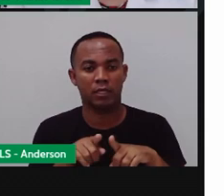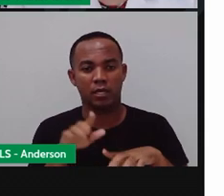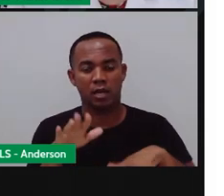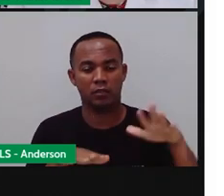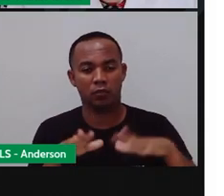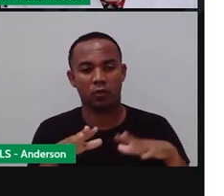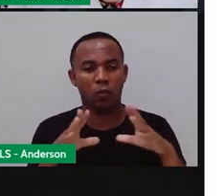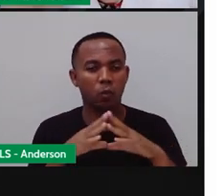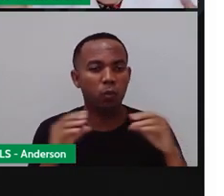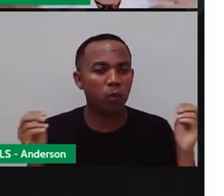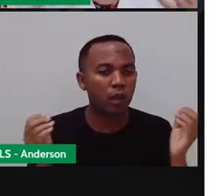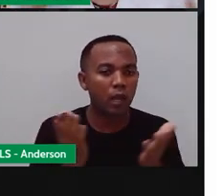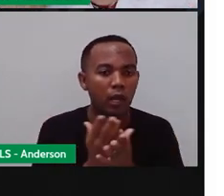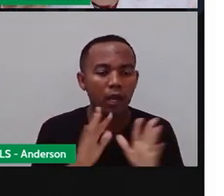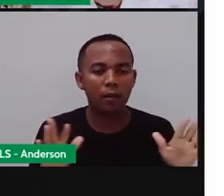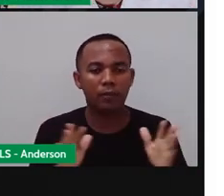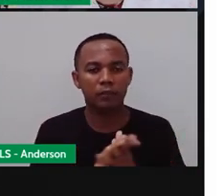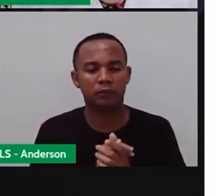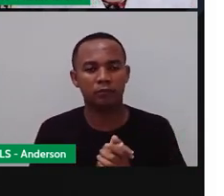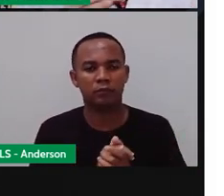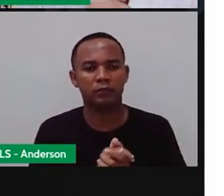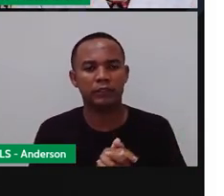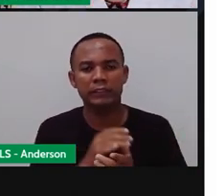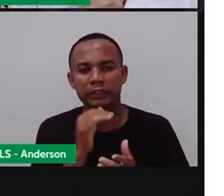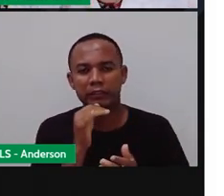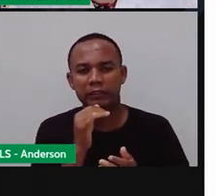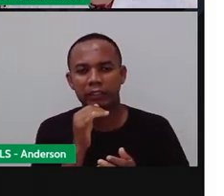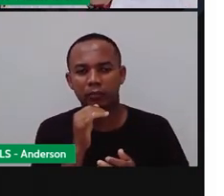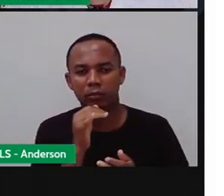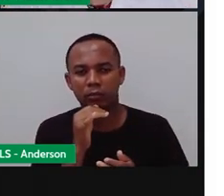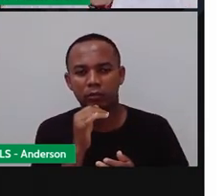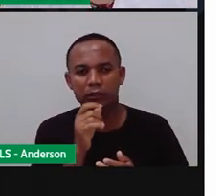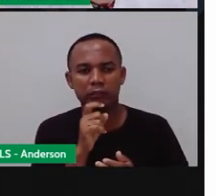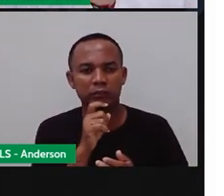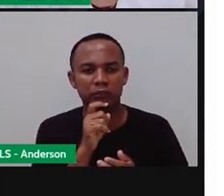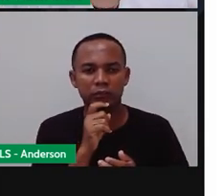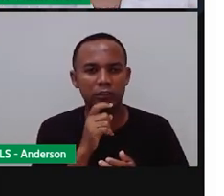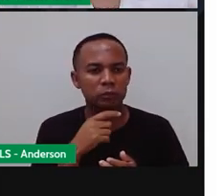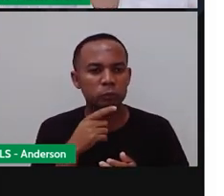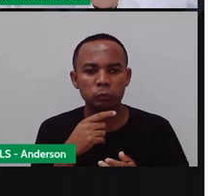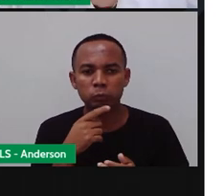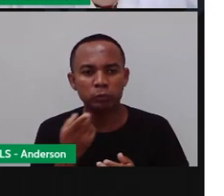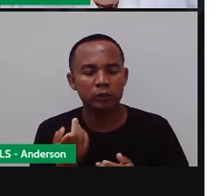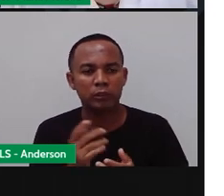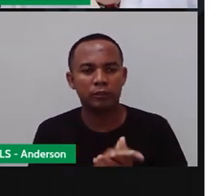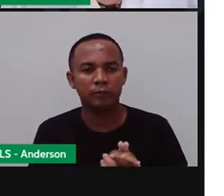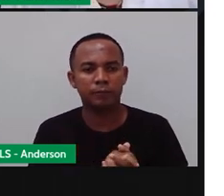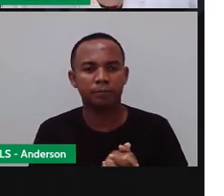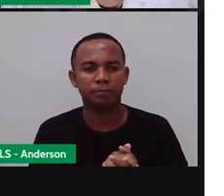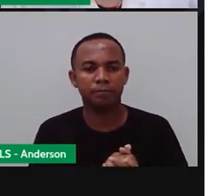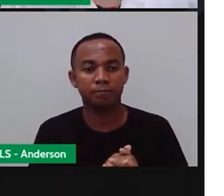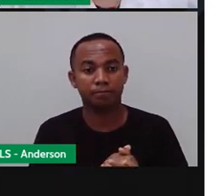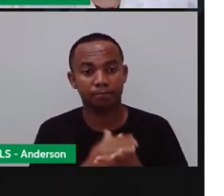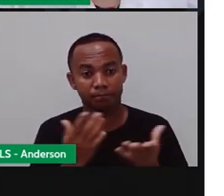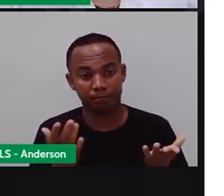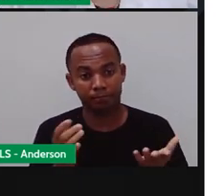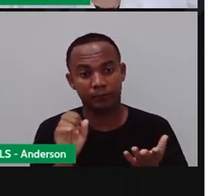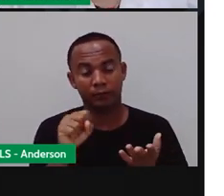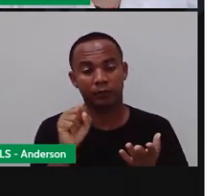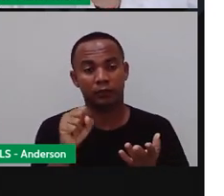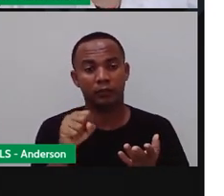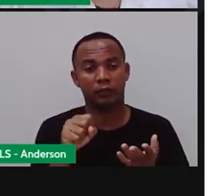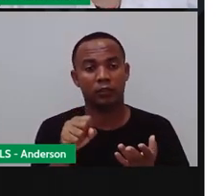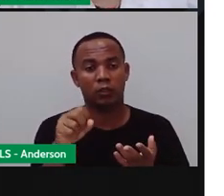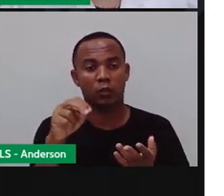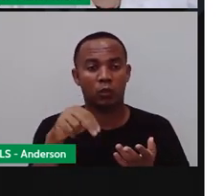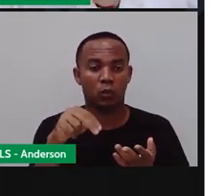rápido. Já o inverno, ele não costuma, ele costuma ser frio, mas não chuvoso. Não é isso? Bom, assim, você sabia que no